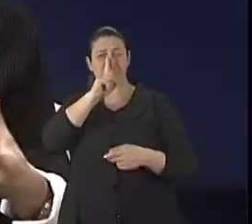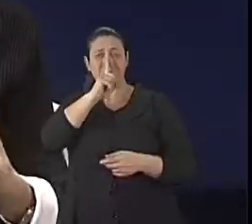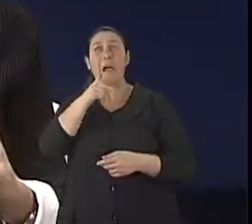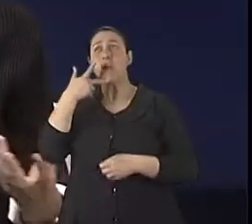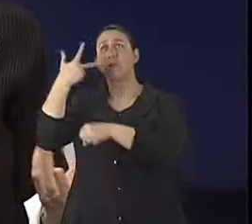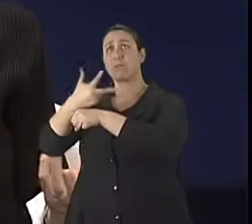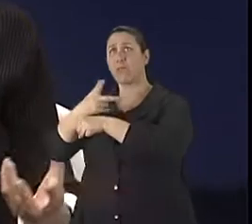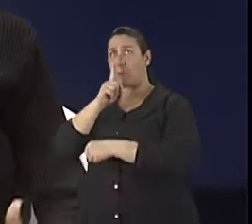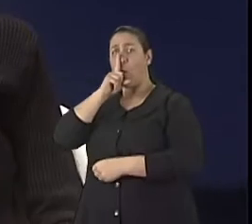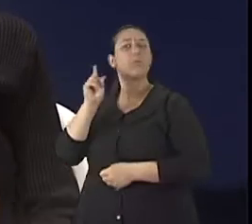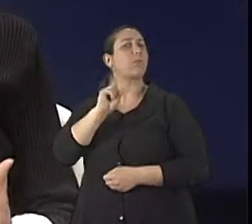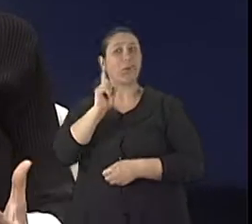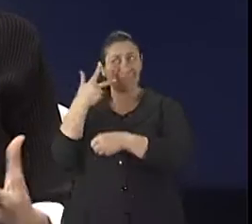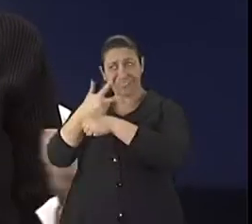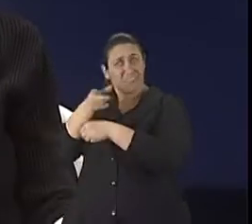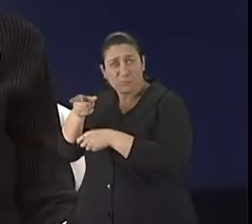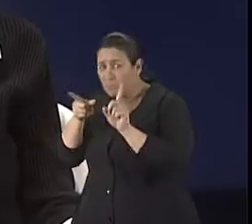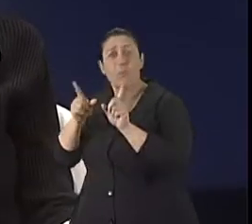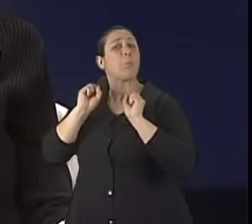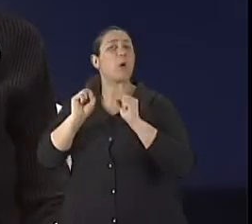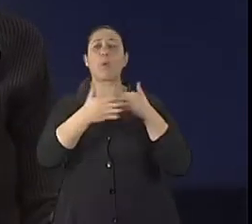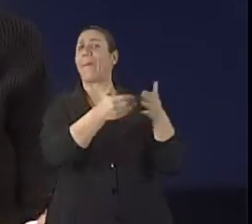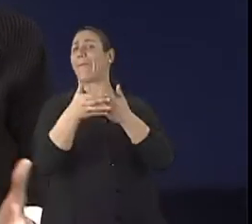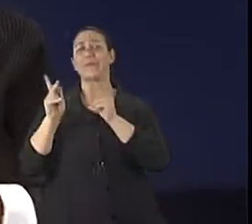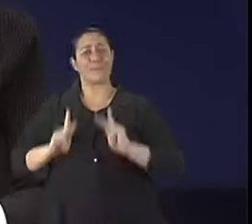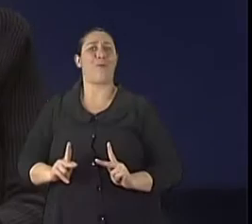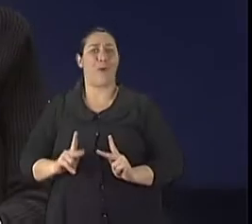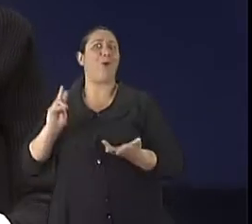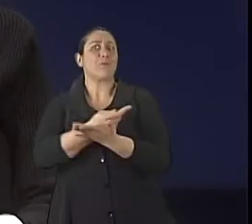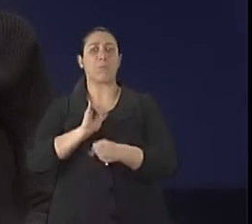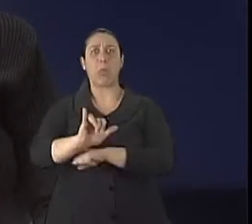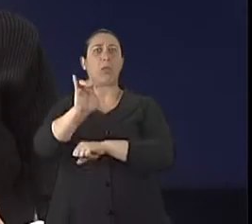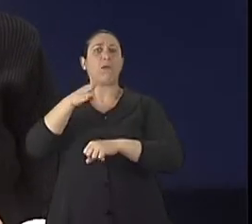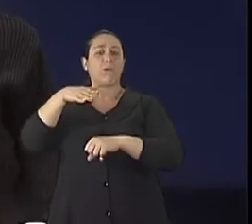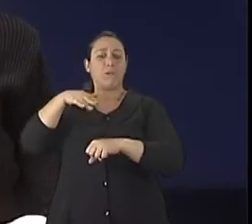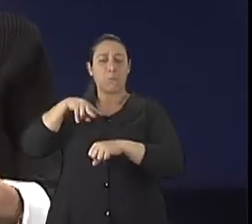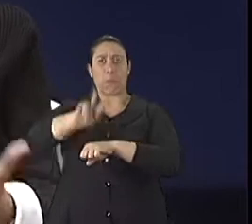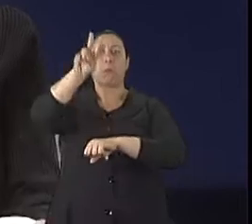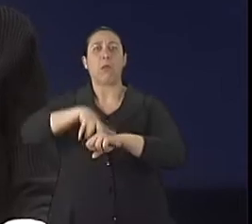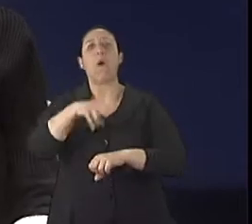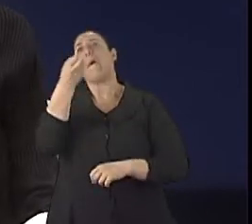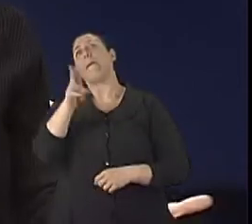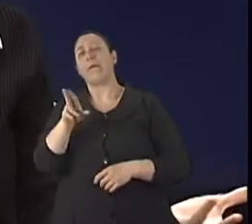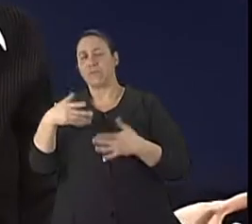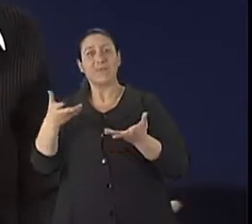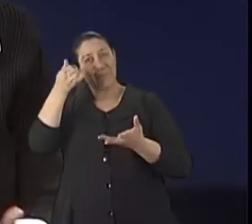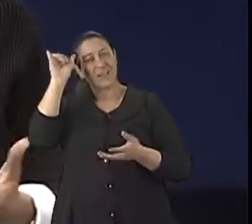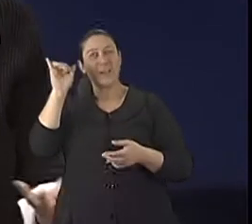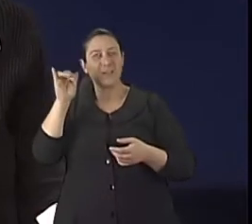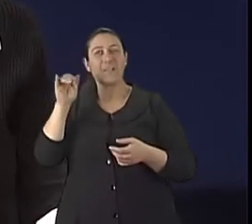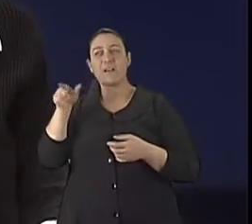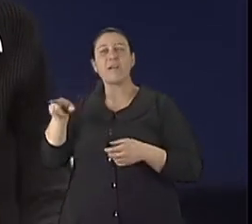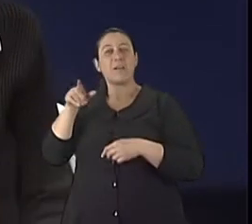coisas que são meio óbvias, entendeu? Que aquilo pode ser um lugar de acidente. Mas como a está focando no idoso... Claro. Até evitar a banheira. Eu acho que o idoso